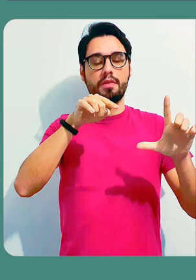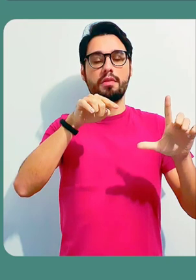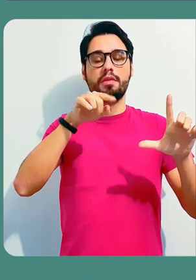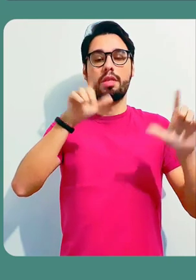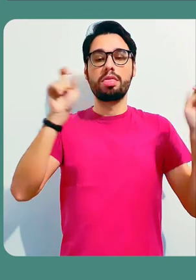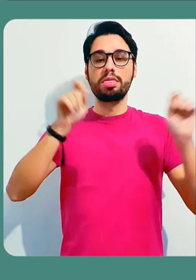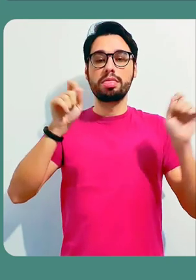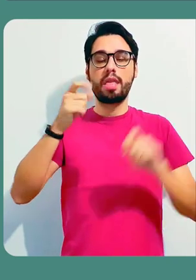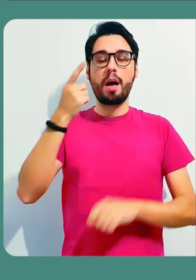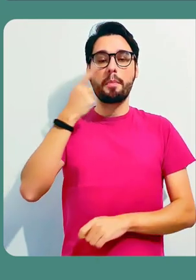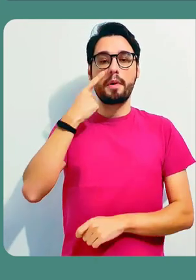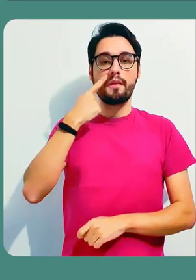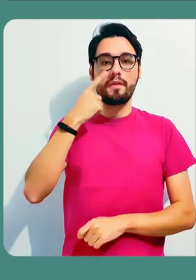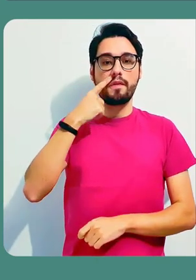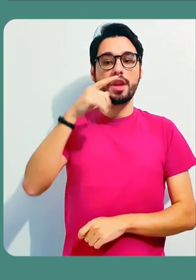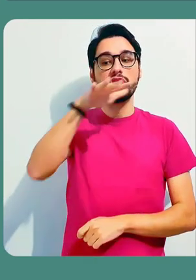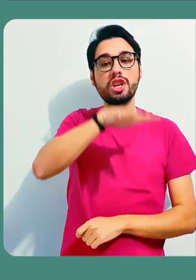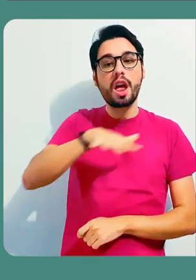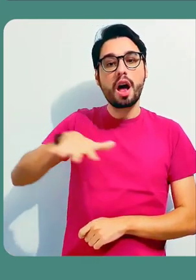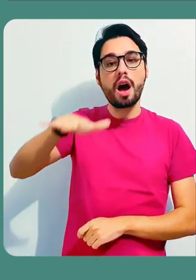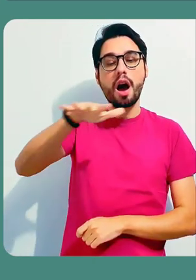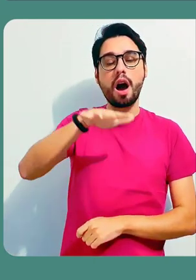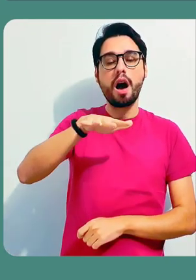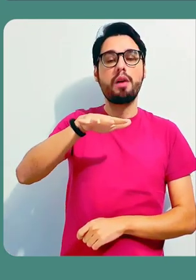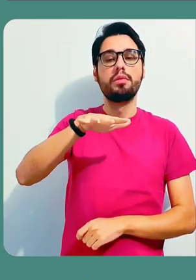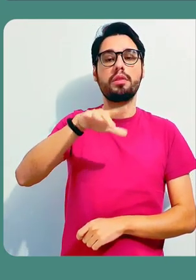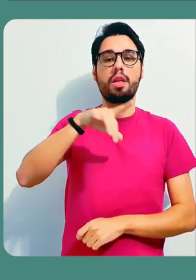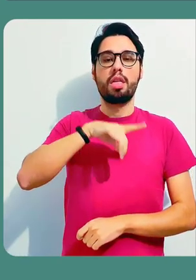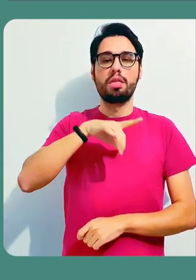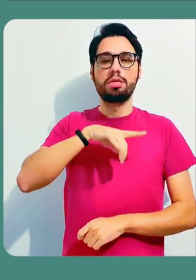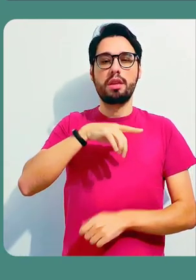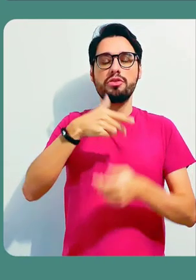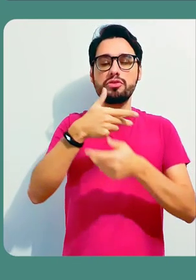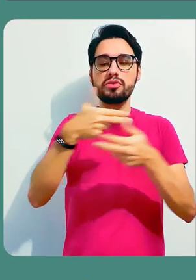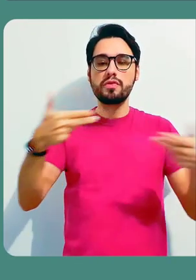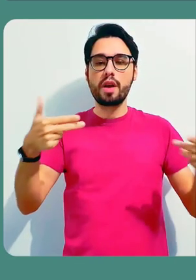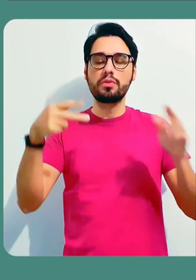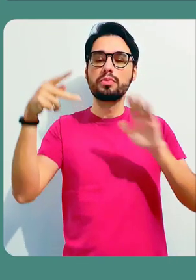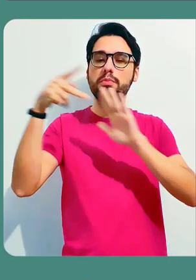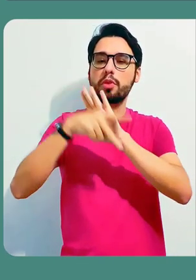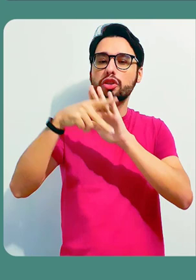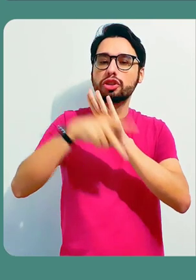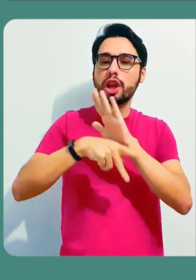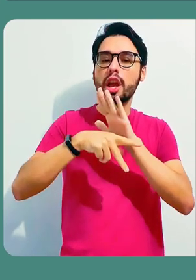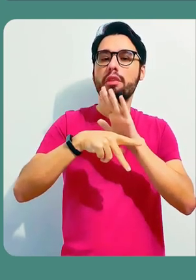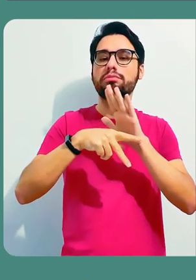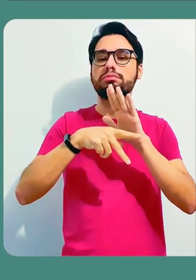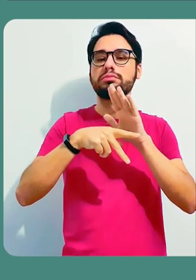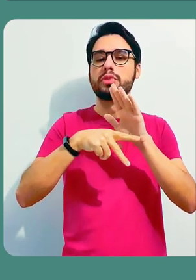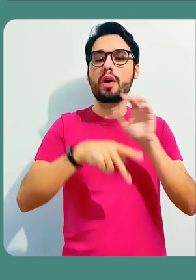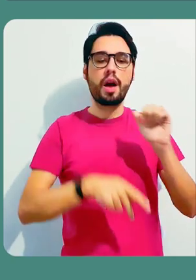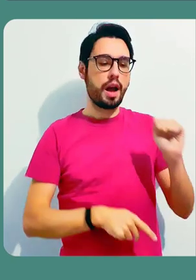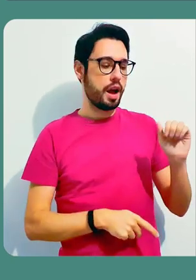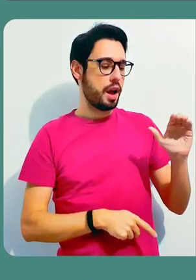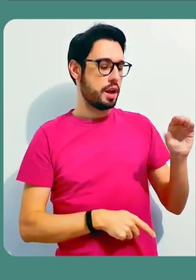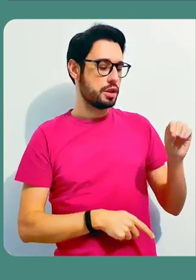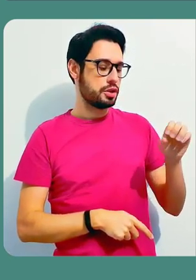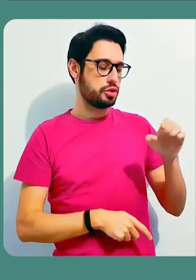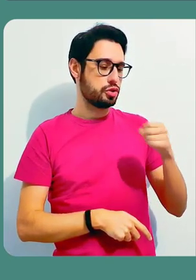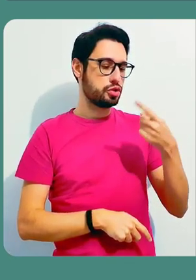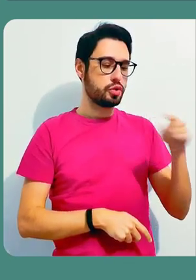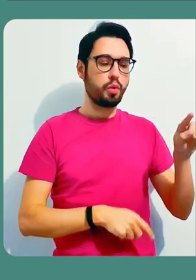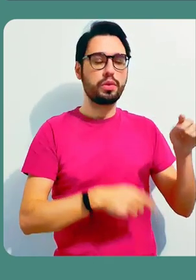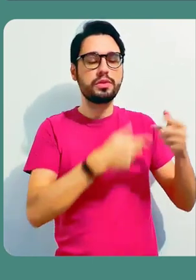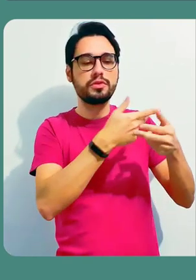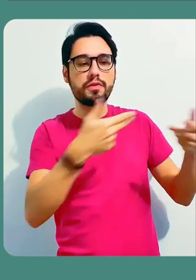Quando eu entro nessa atividade, então, o que a gente consegue ver é uma visão panorâmica de ações associadas a este